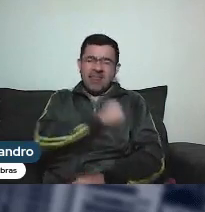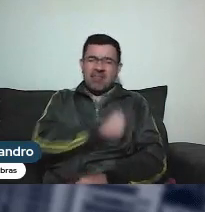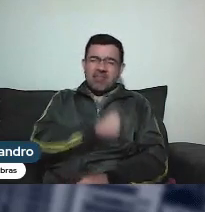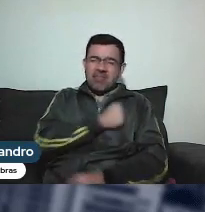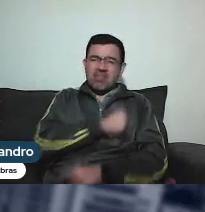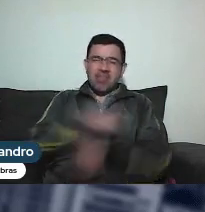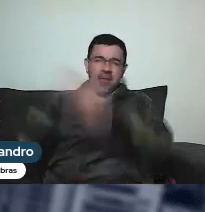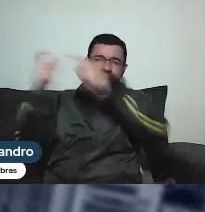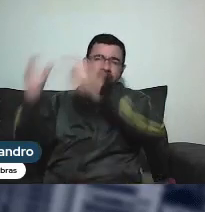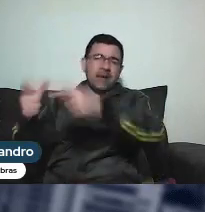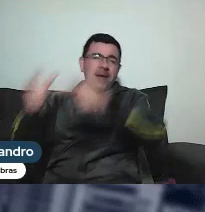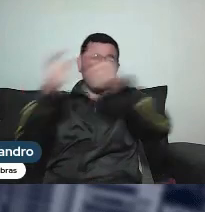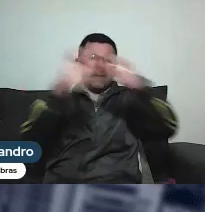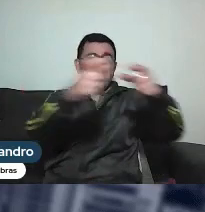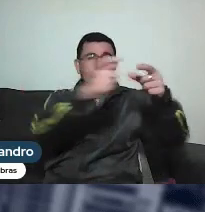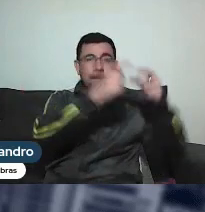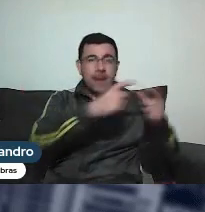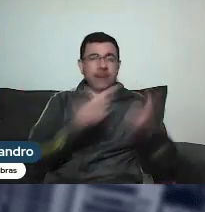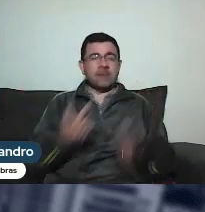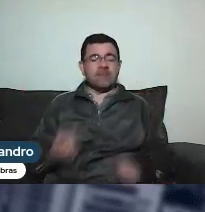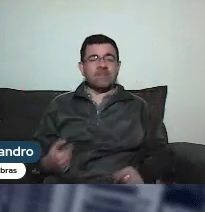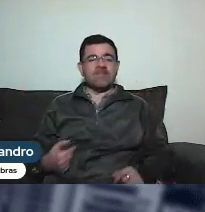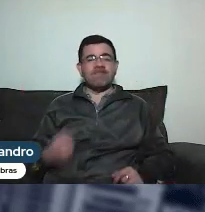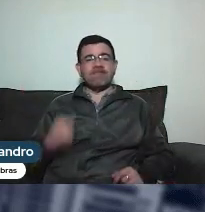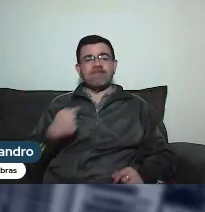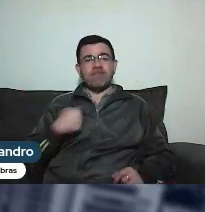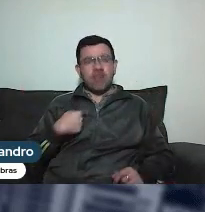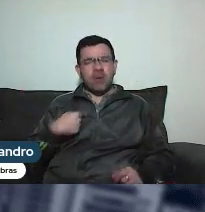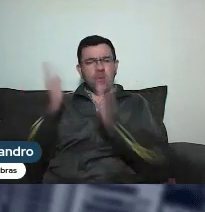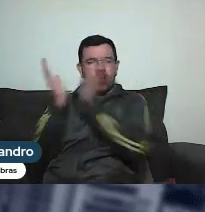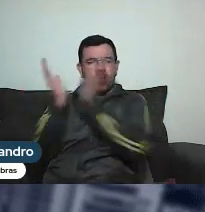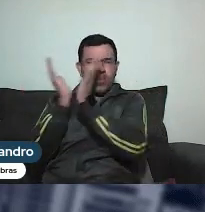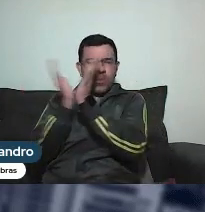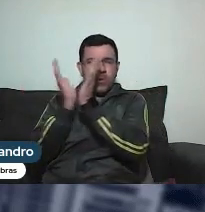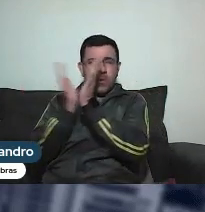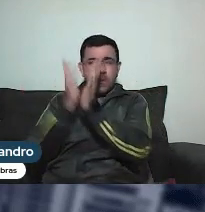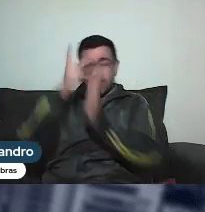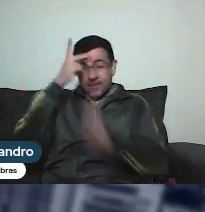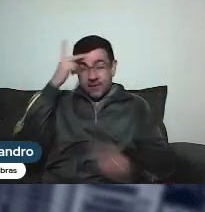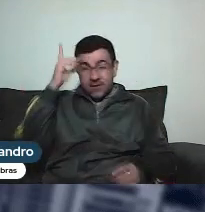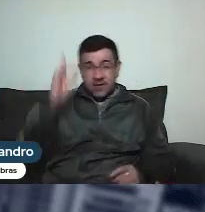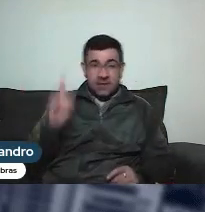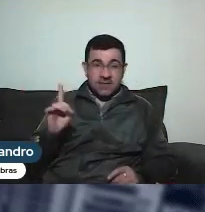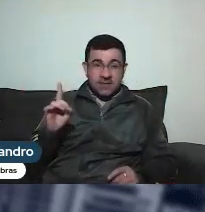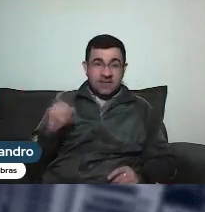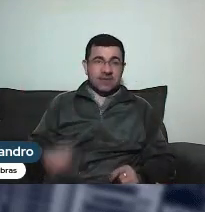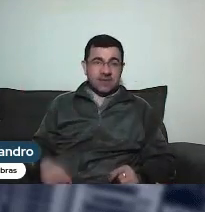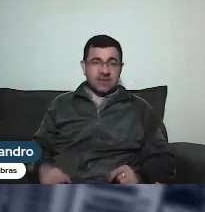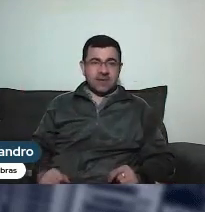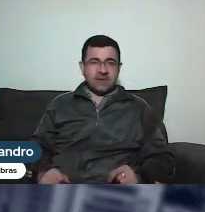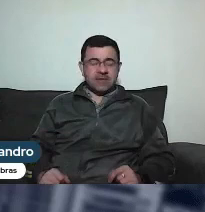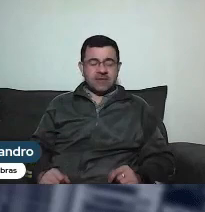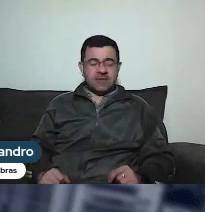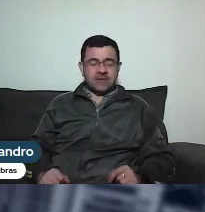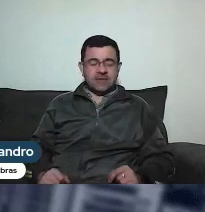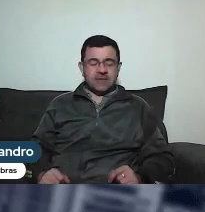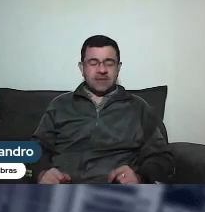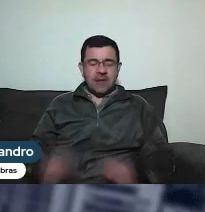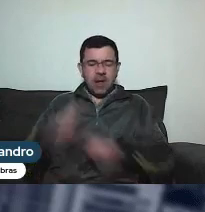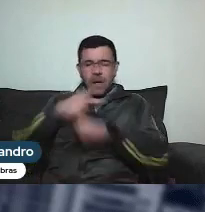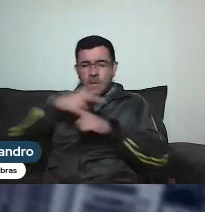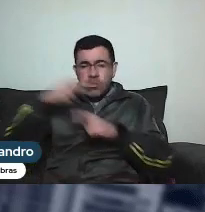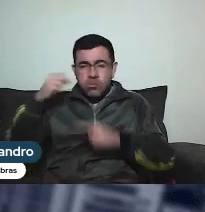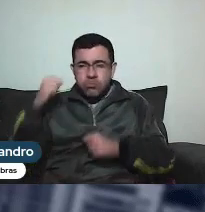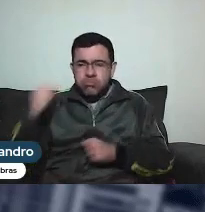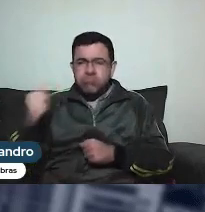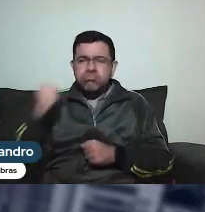o outro vai para outro segmento, mas eu fiz esse trabalho e obtive esse resultado, que